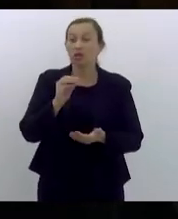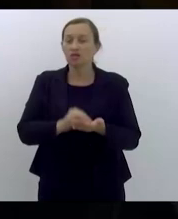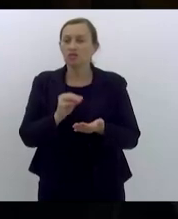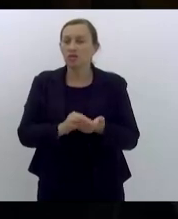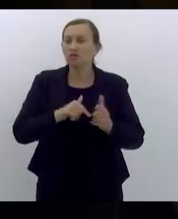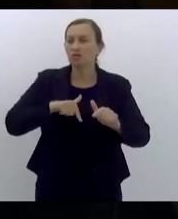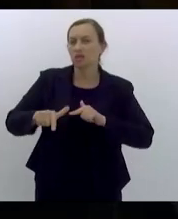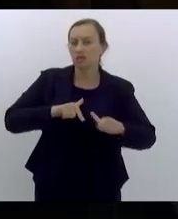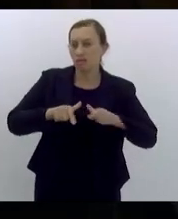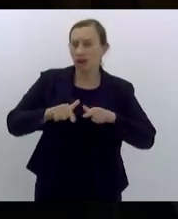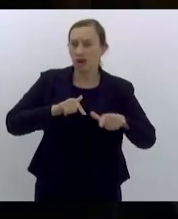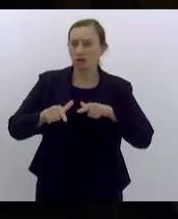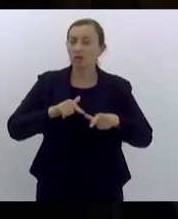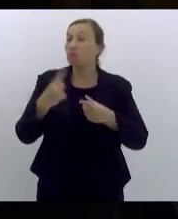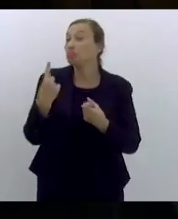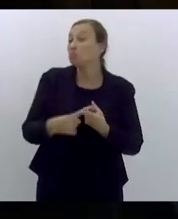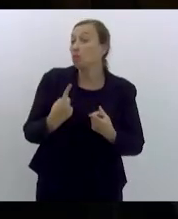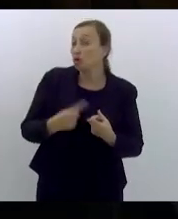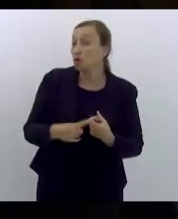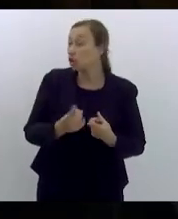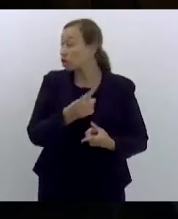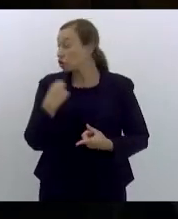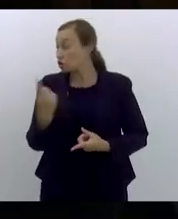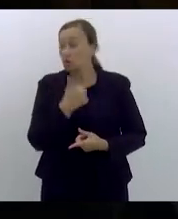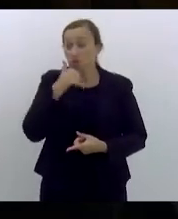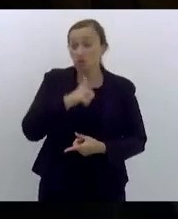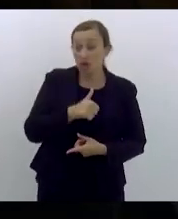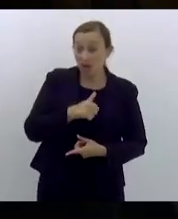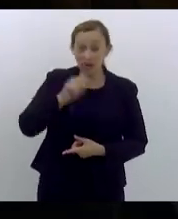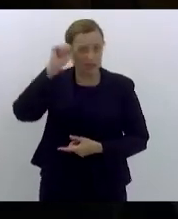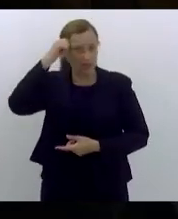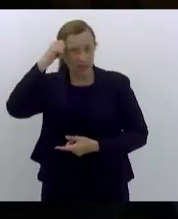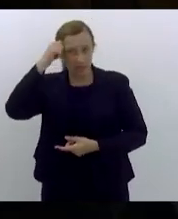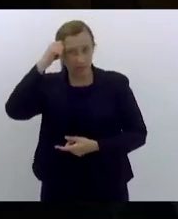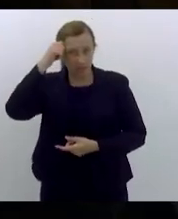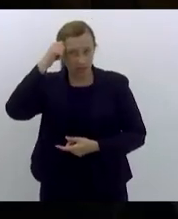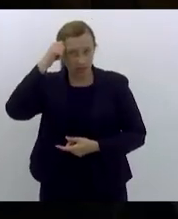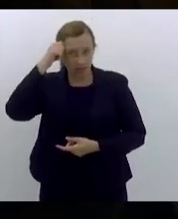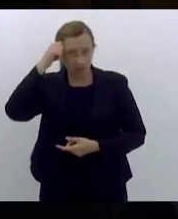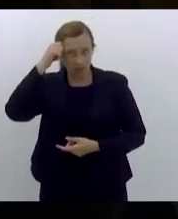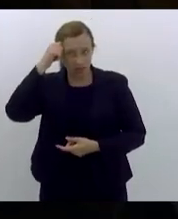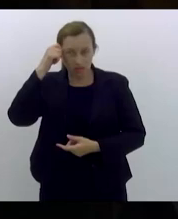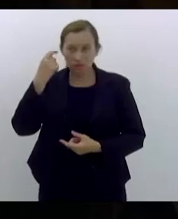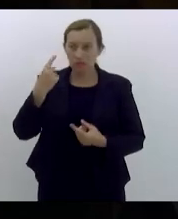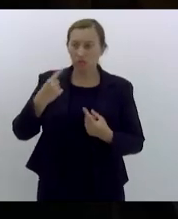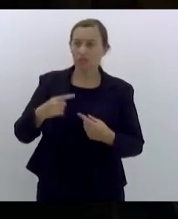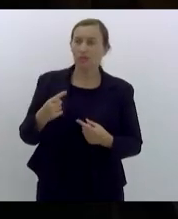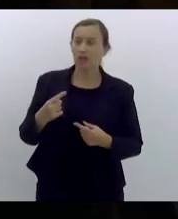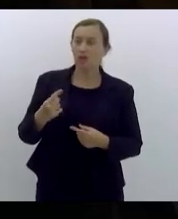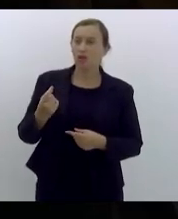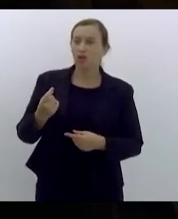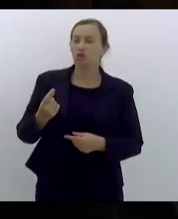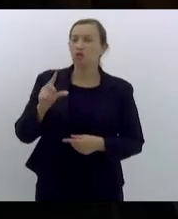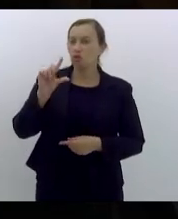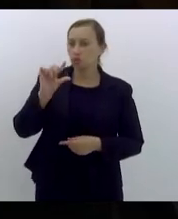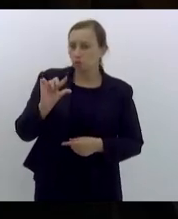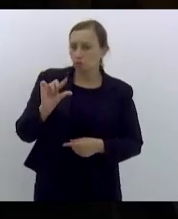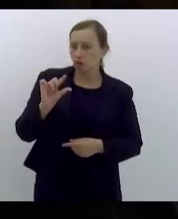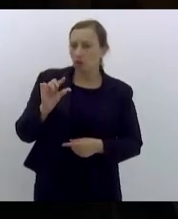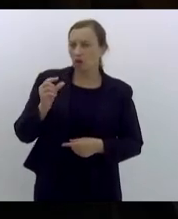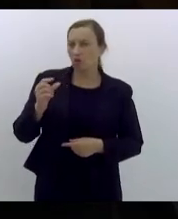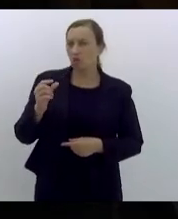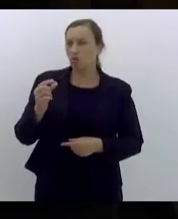precarização porque somos nós mulheres sobretudo negras e com baixo índice de escolarização que ocupamos